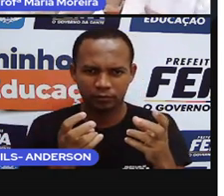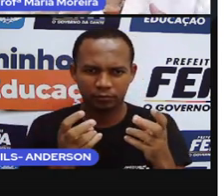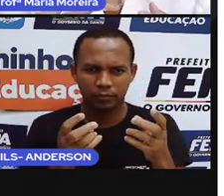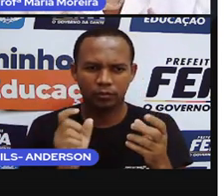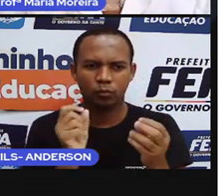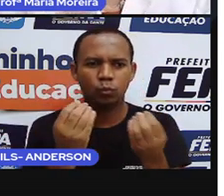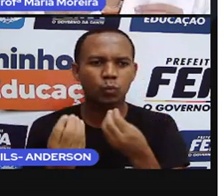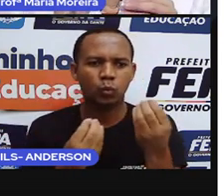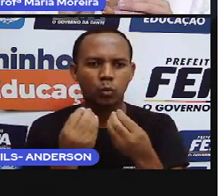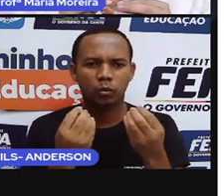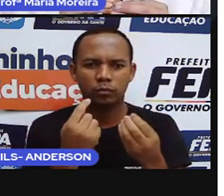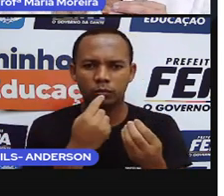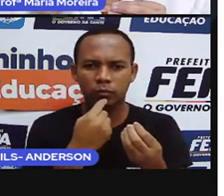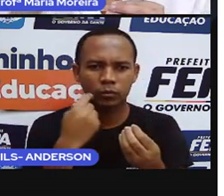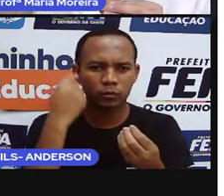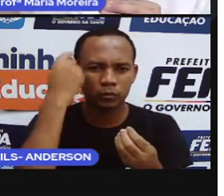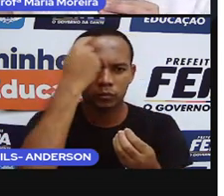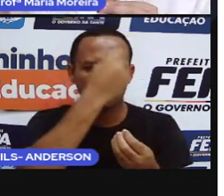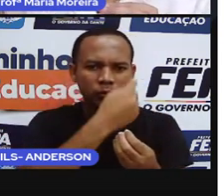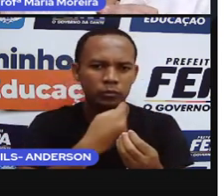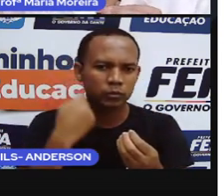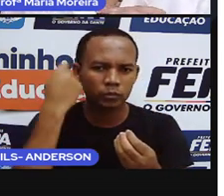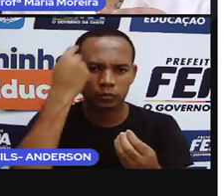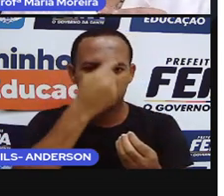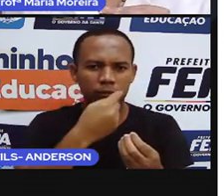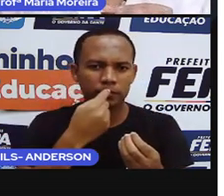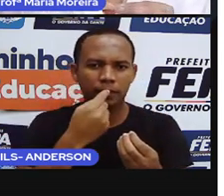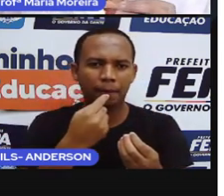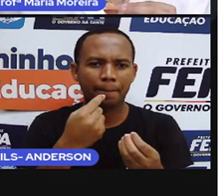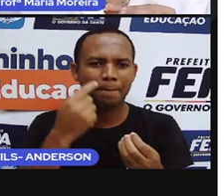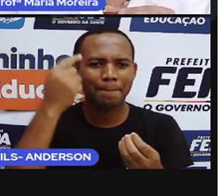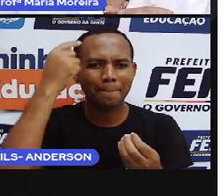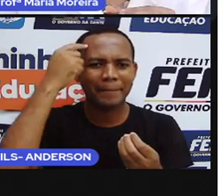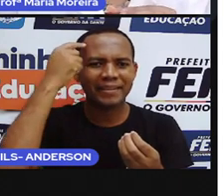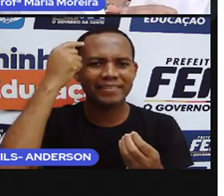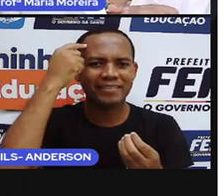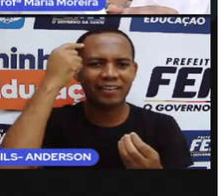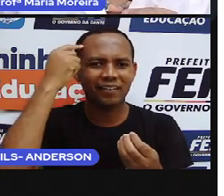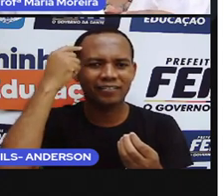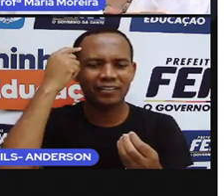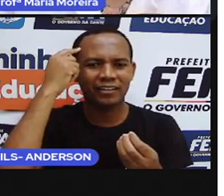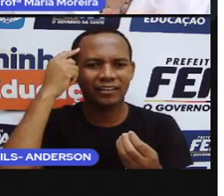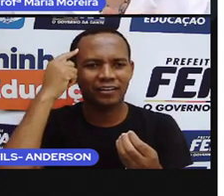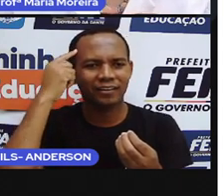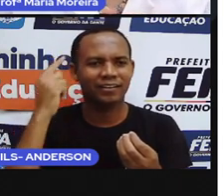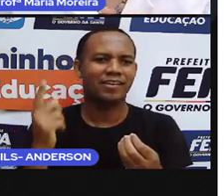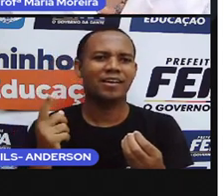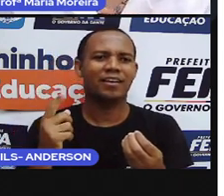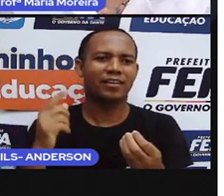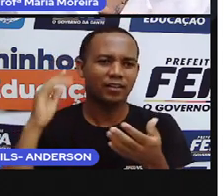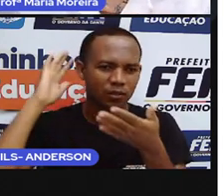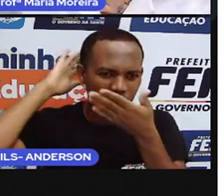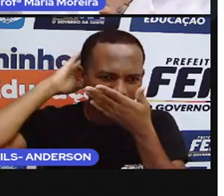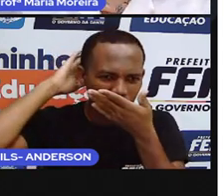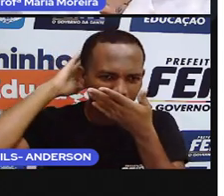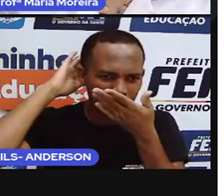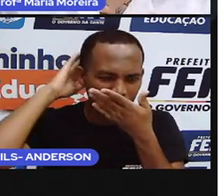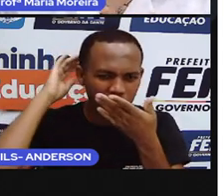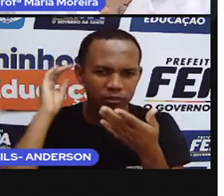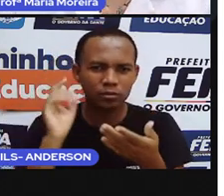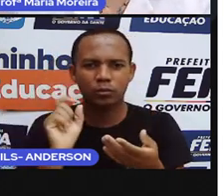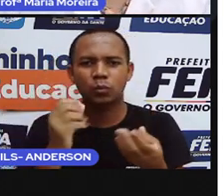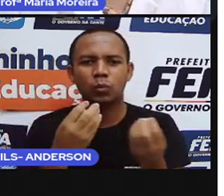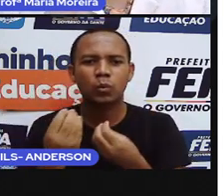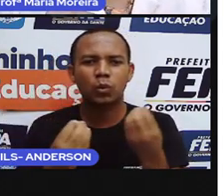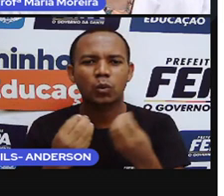fisionomia já não é tão aquela ideia que a gente tem do indígena, né? Que a Patroço está fazendo várias